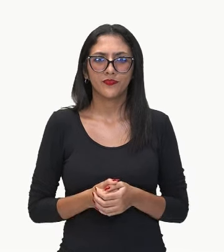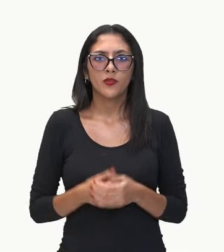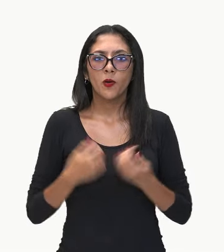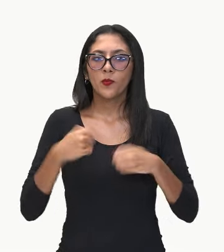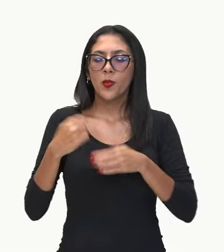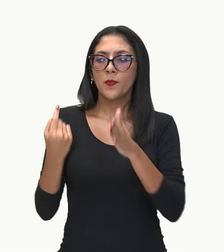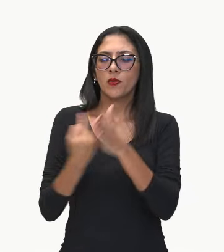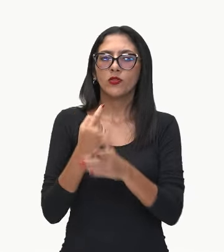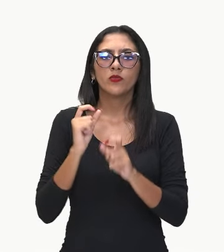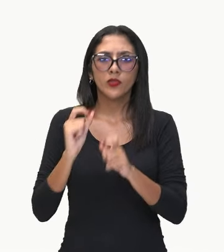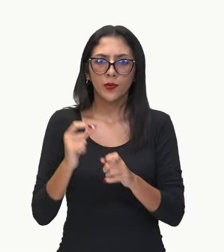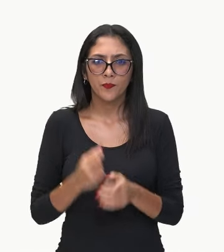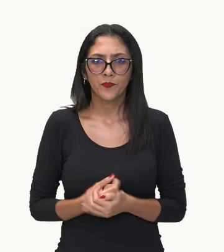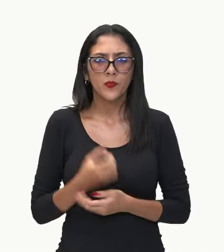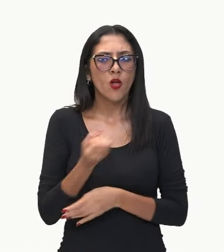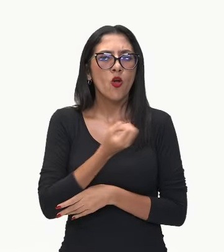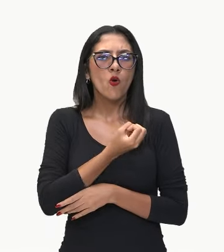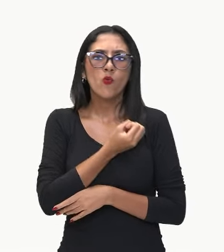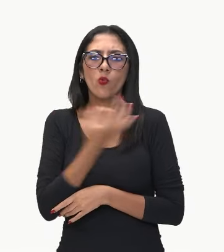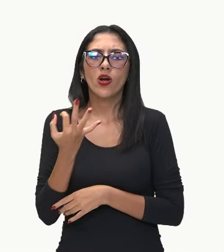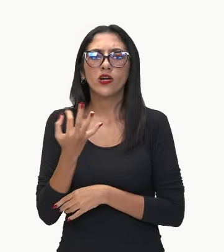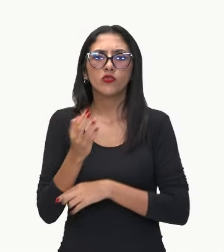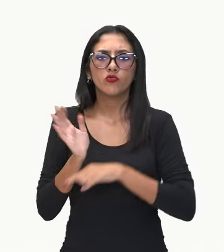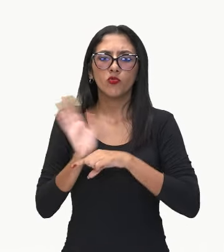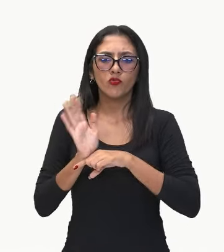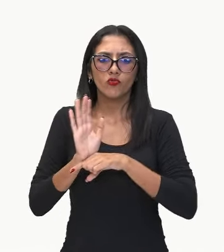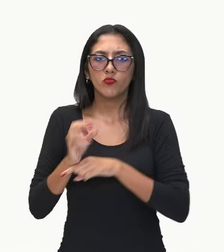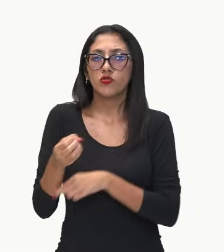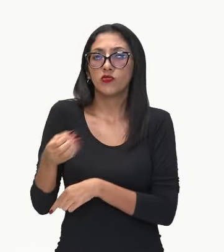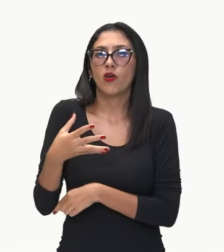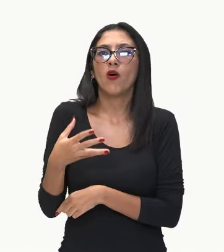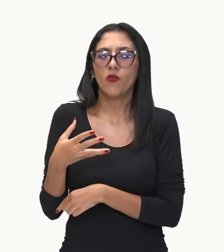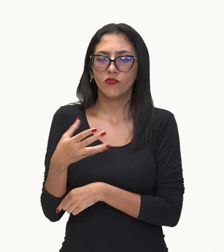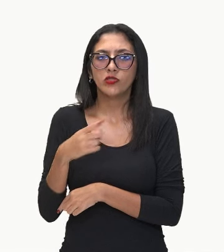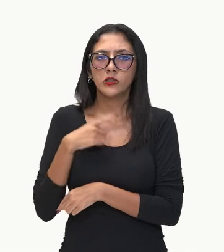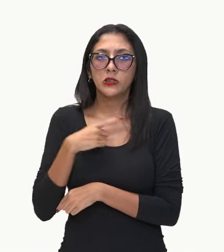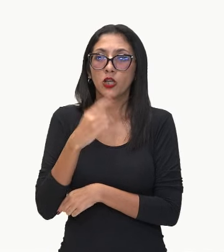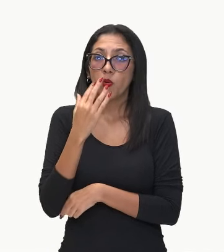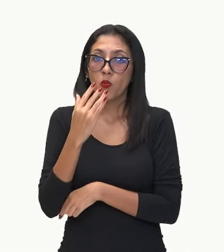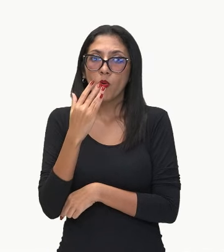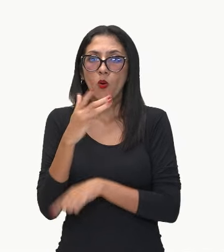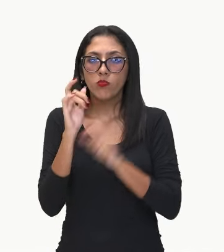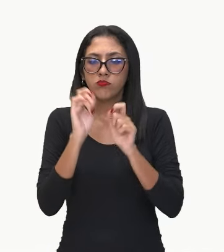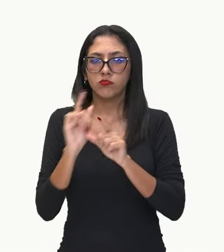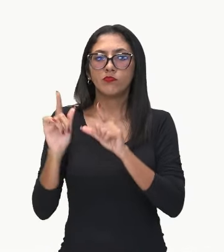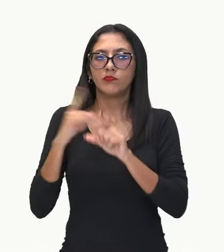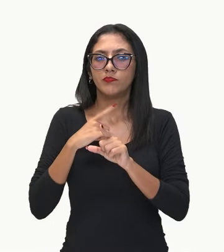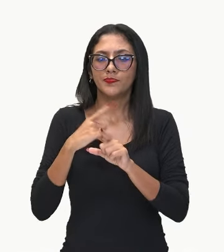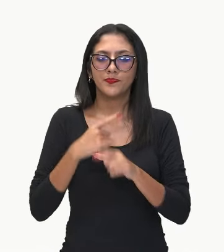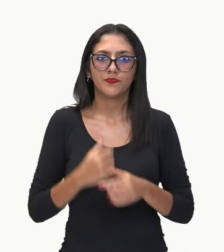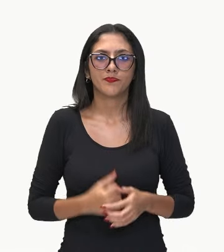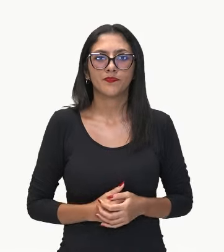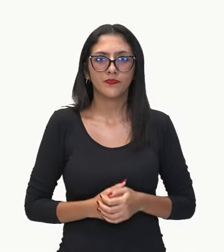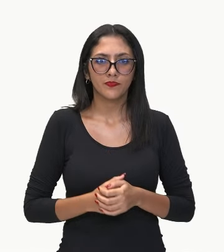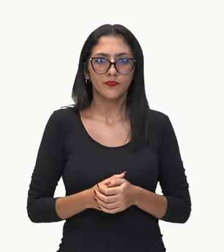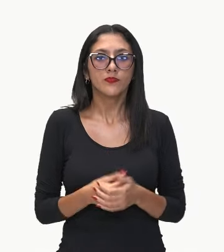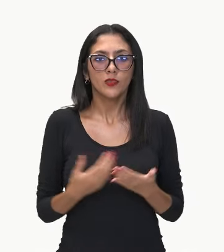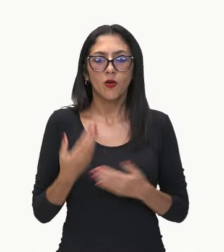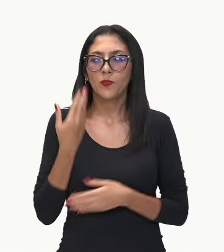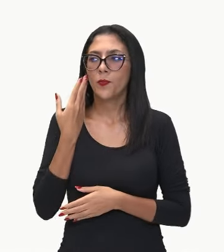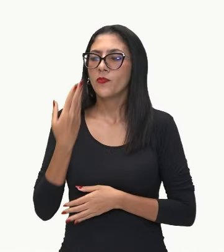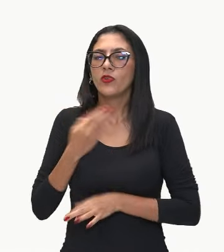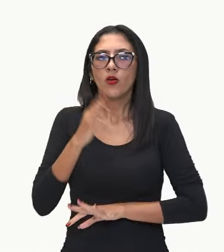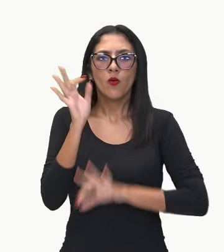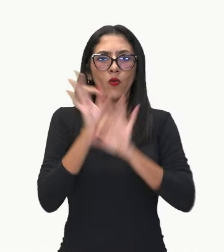coloridos Pedro tem na sua coleção? Então, vamos lá observar o desenvolvimento dessa